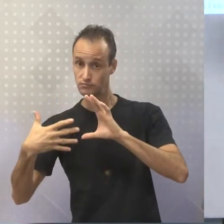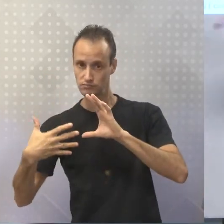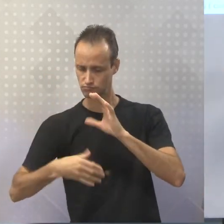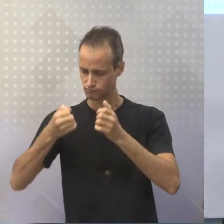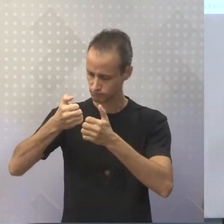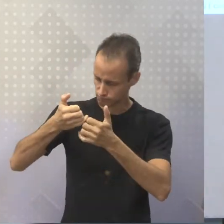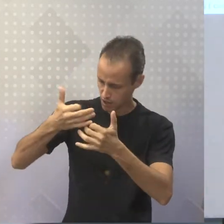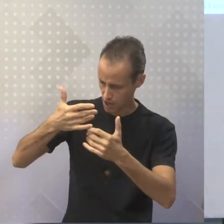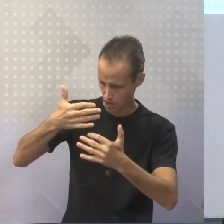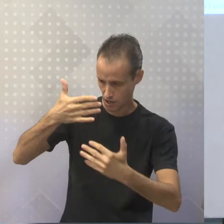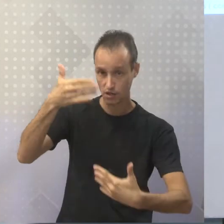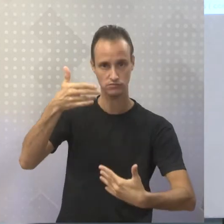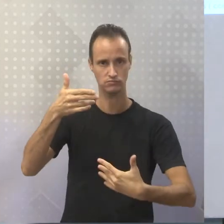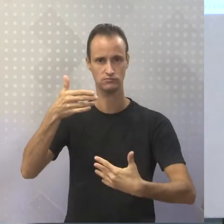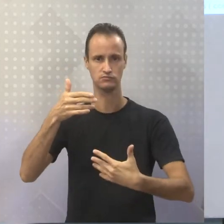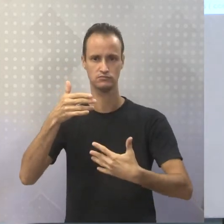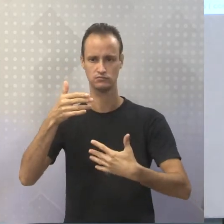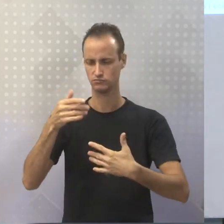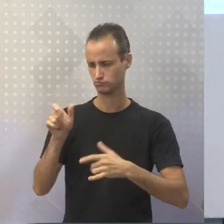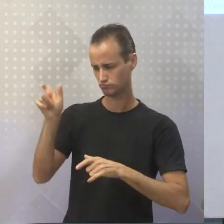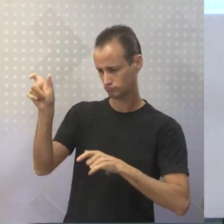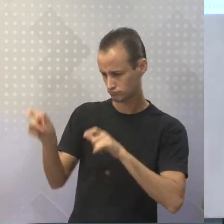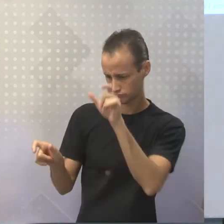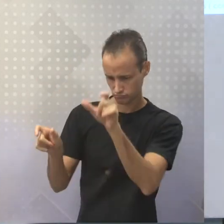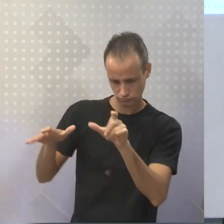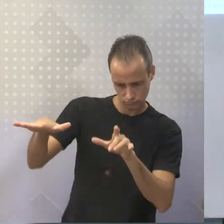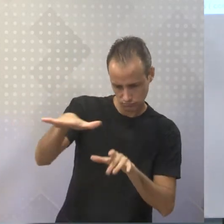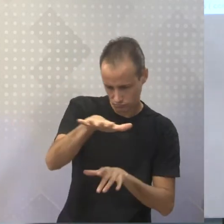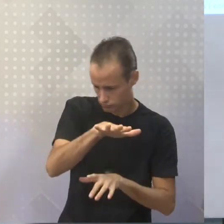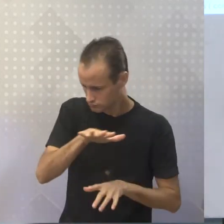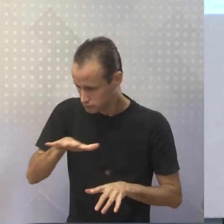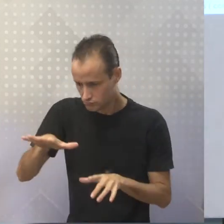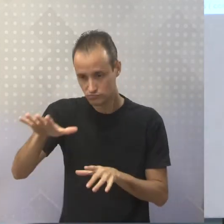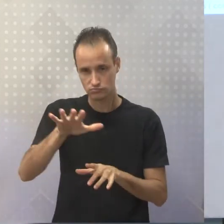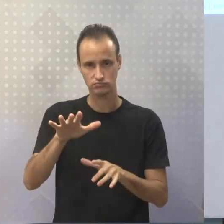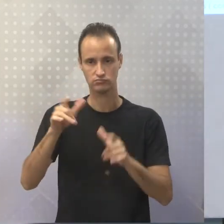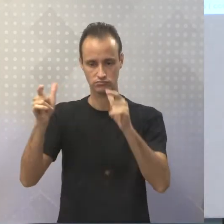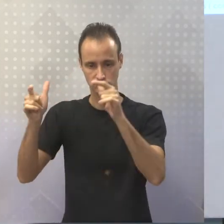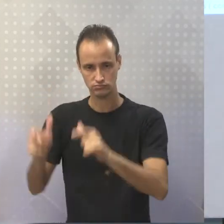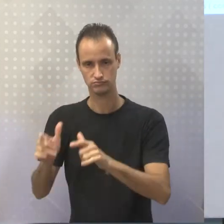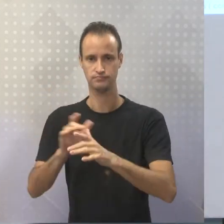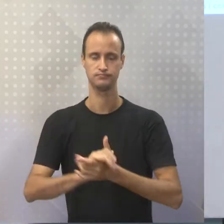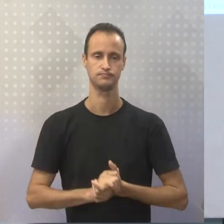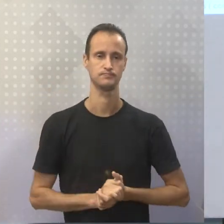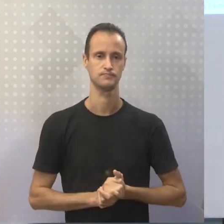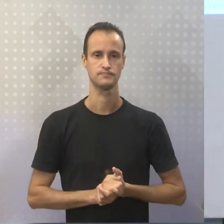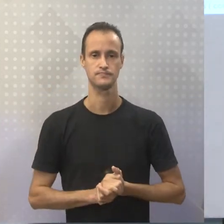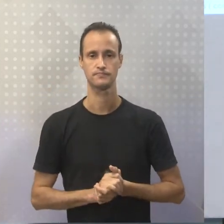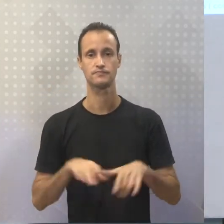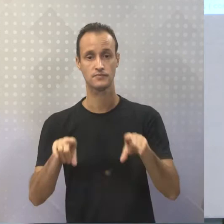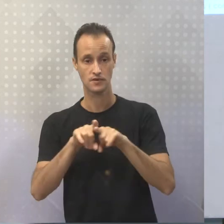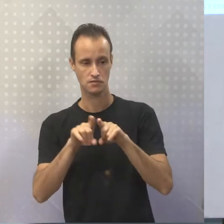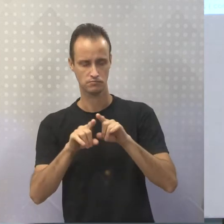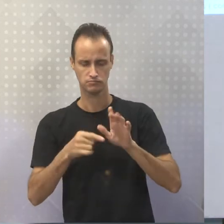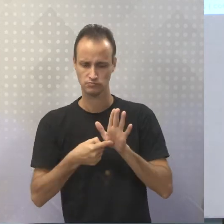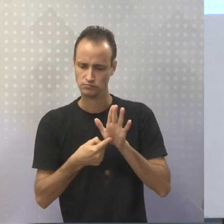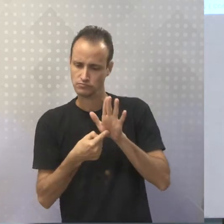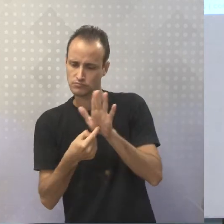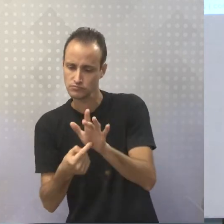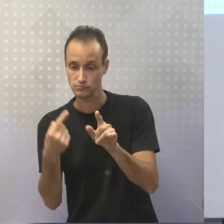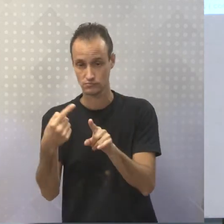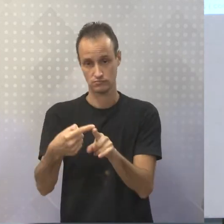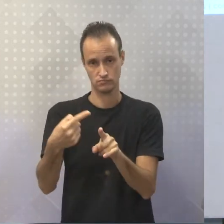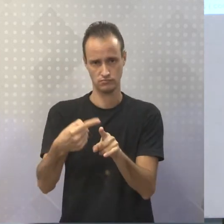sendo usados a partir daí, da descrição de cenários e das pessoas envolvidas, por exemplo, né? Expositivas, por quê?